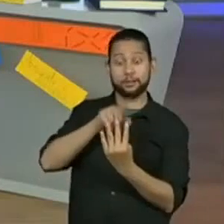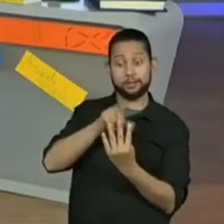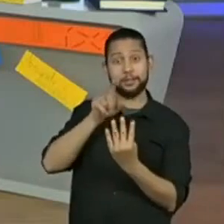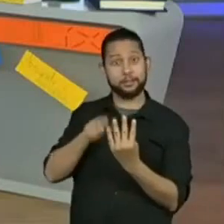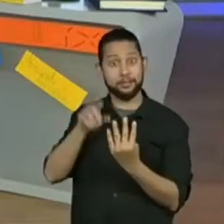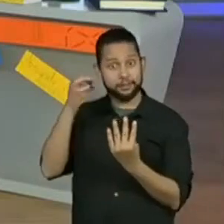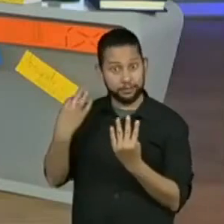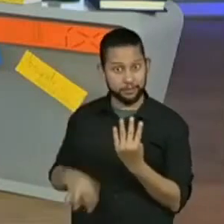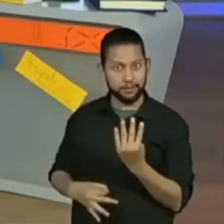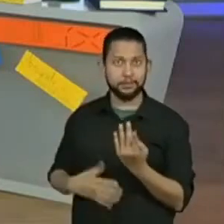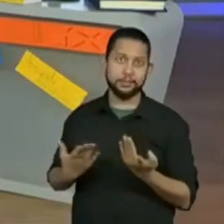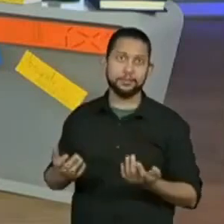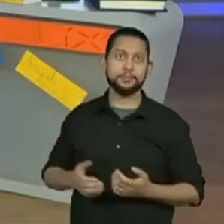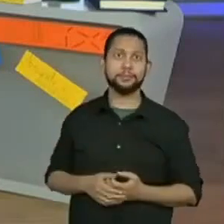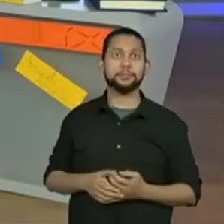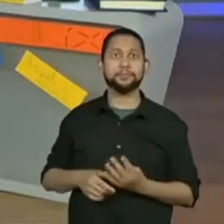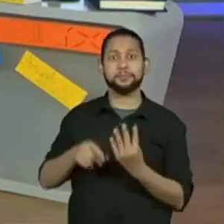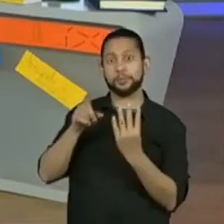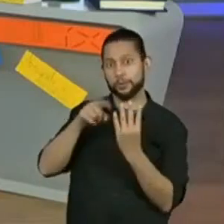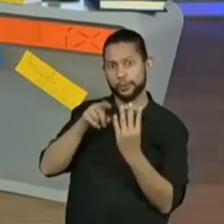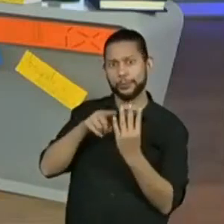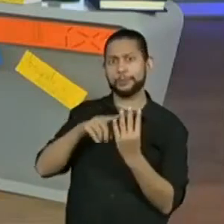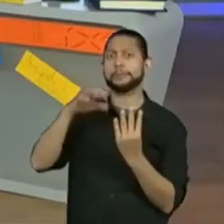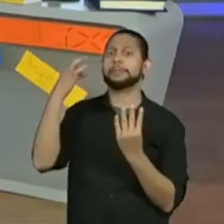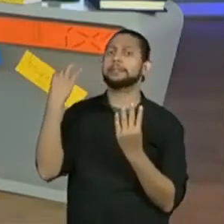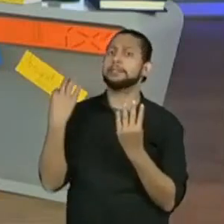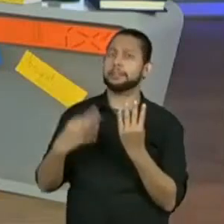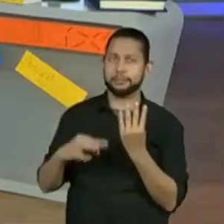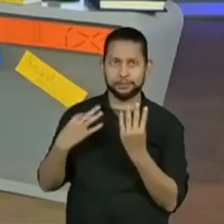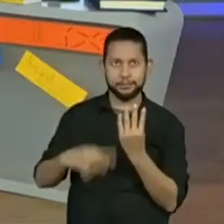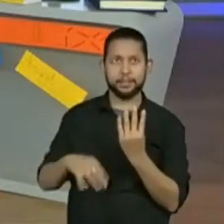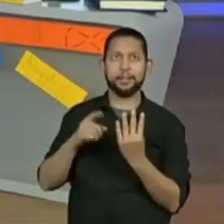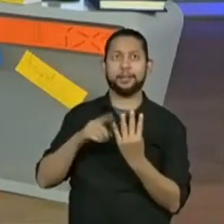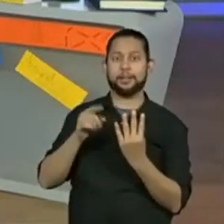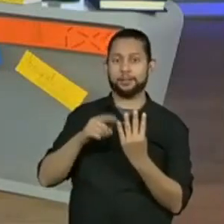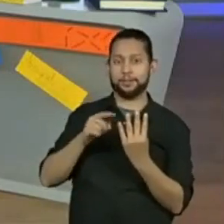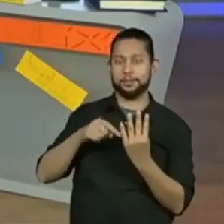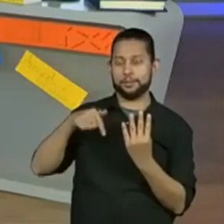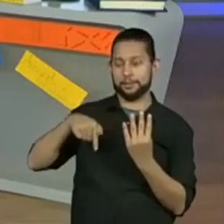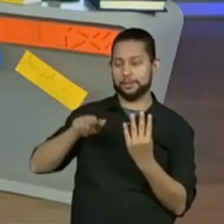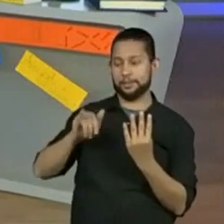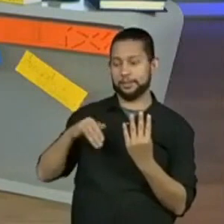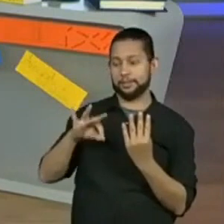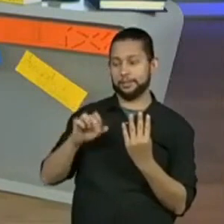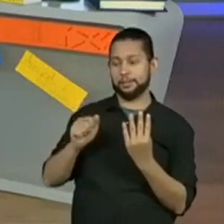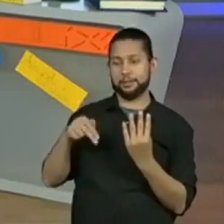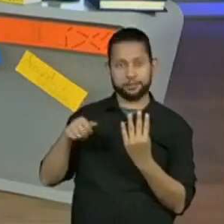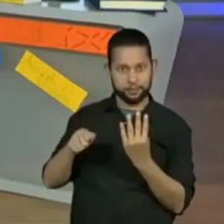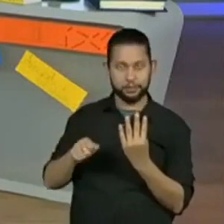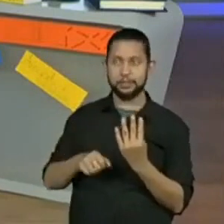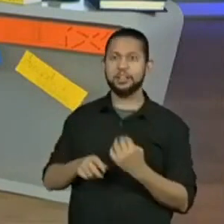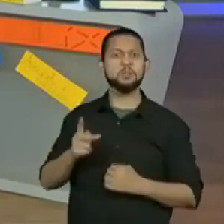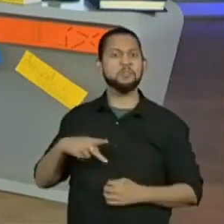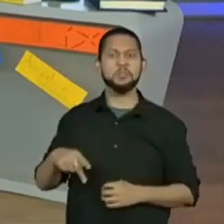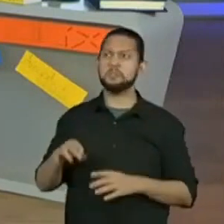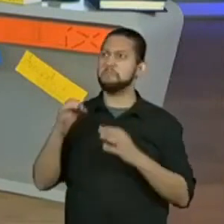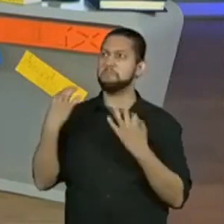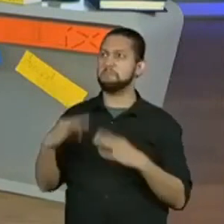vocês. Da Cecília ficou fácil, né? Um, já acertaram também. É o Mário Quintana. A professora Vânia foi